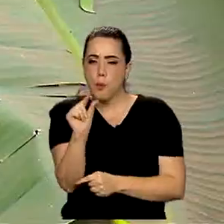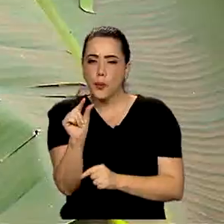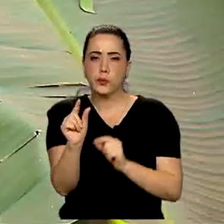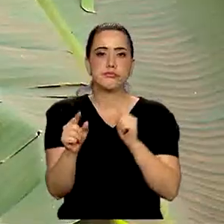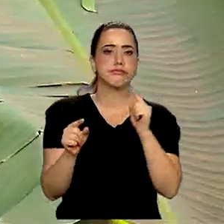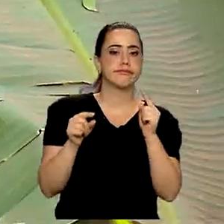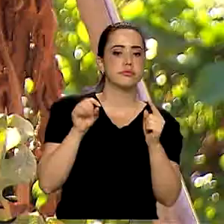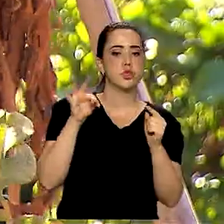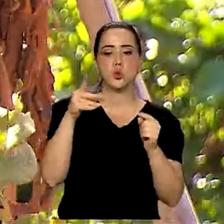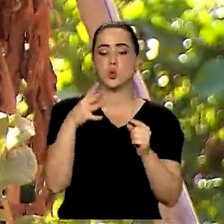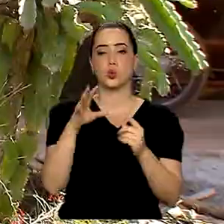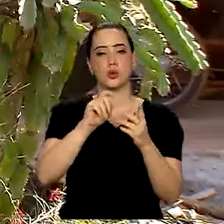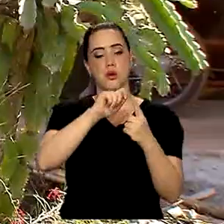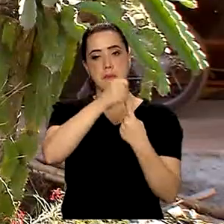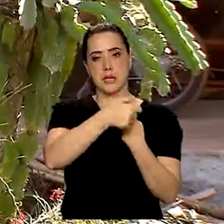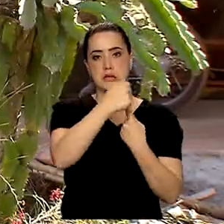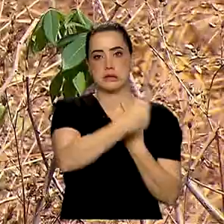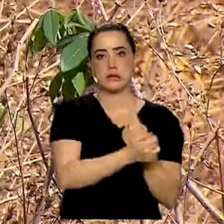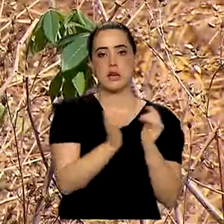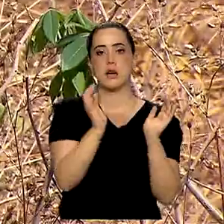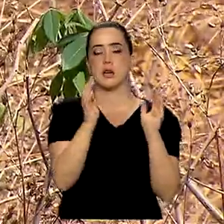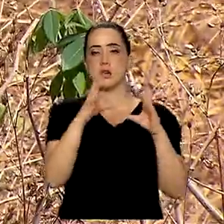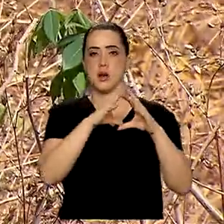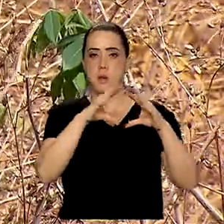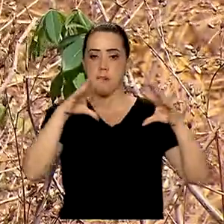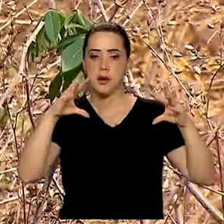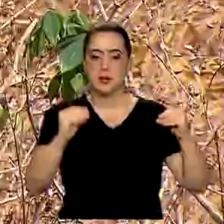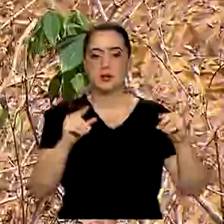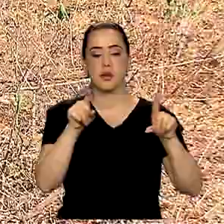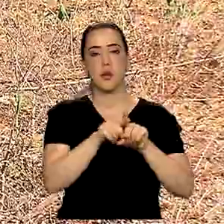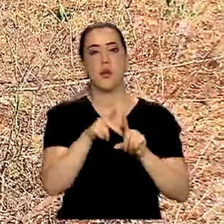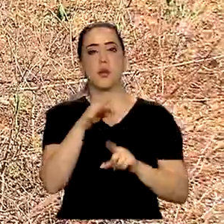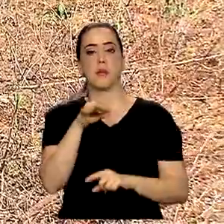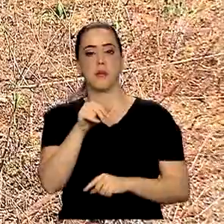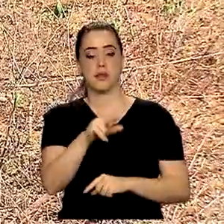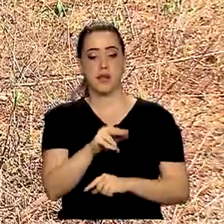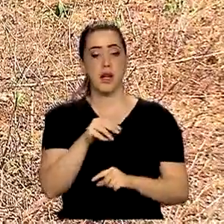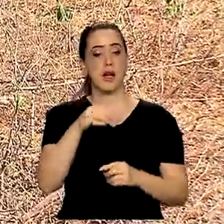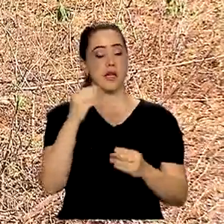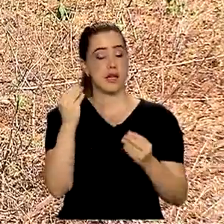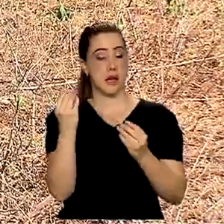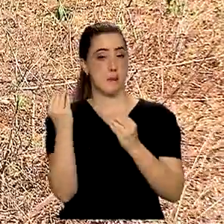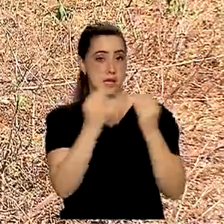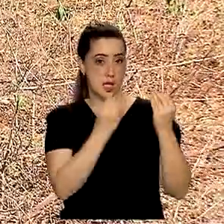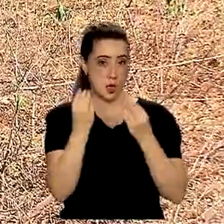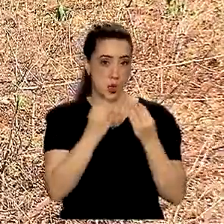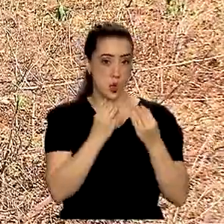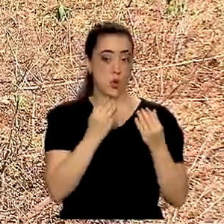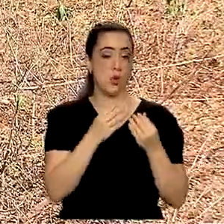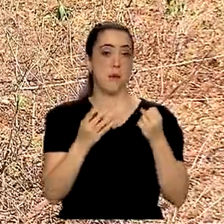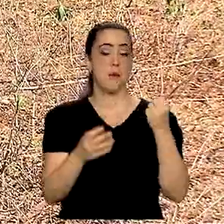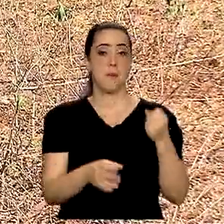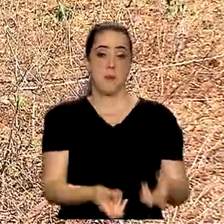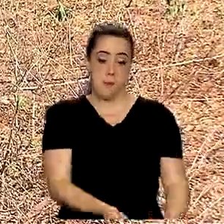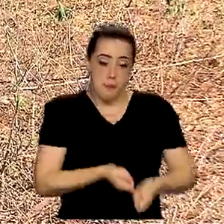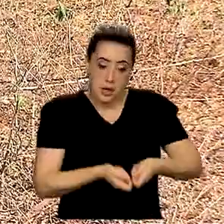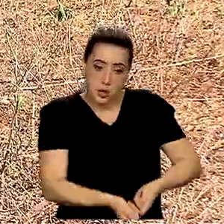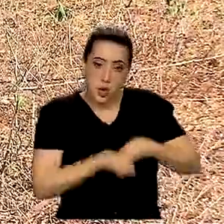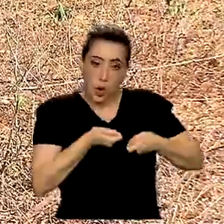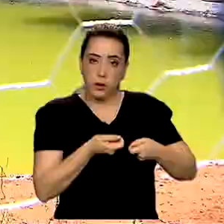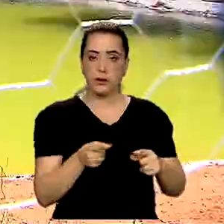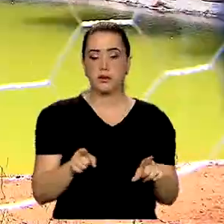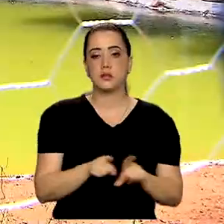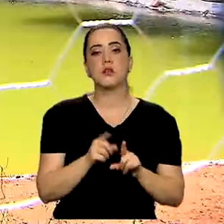tudo. Banana, mamão, pitaia, milho, mandioca. E para expandir e diversificar ainda mais a